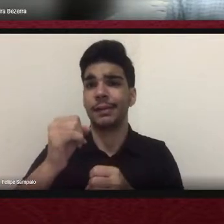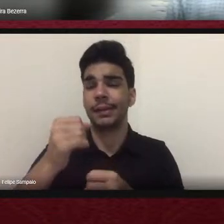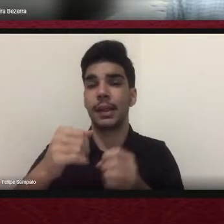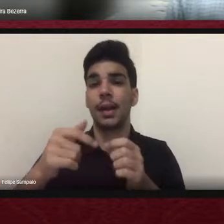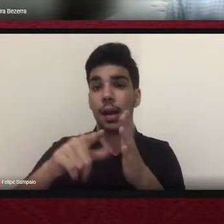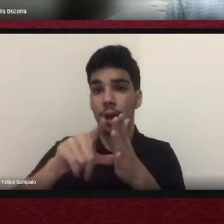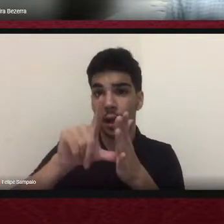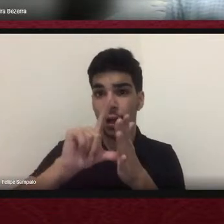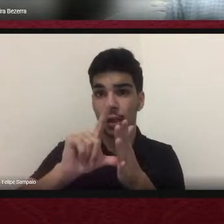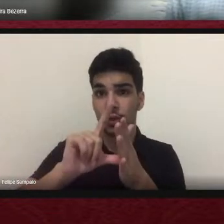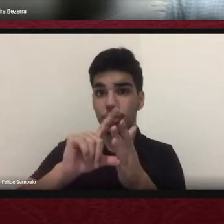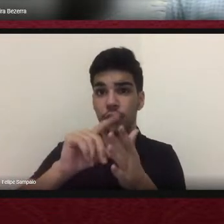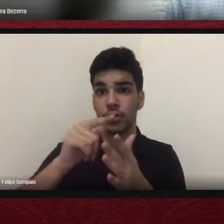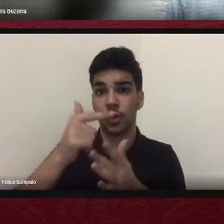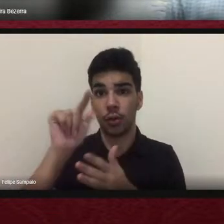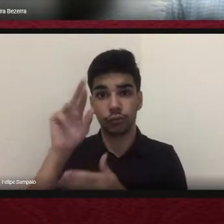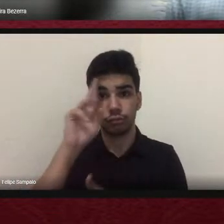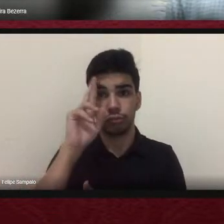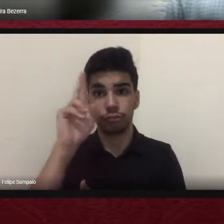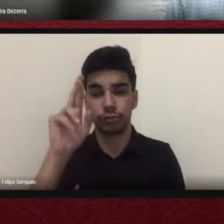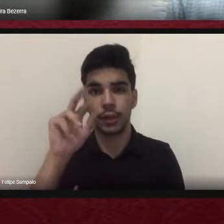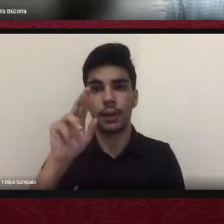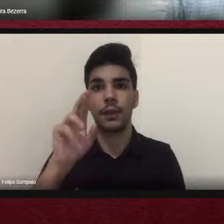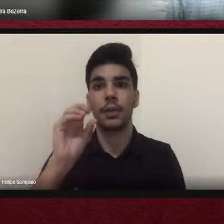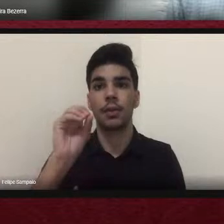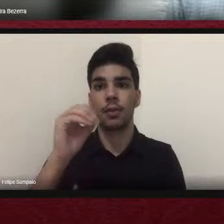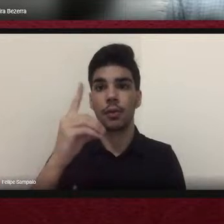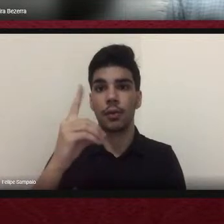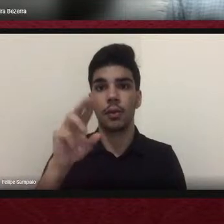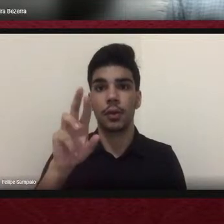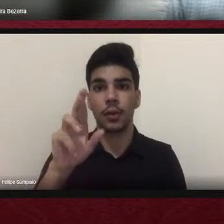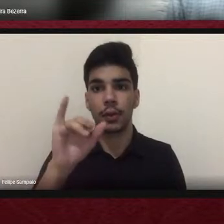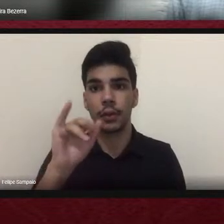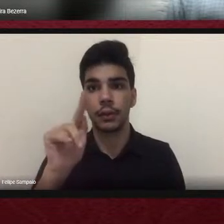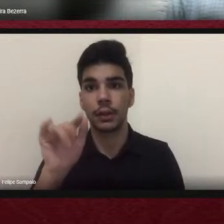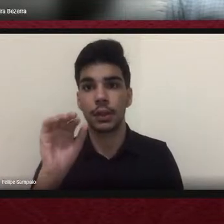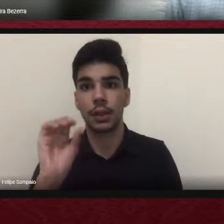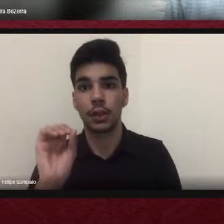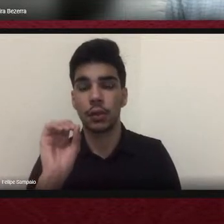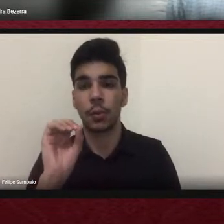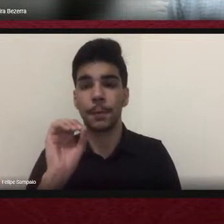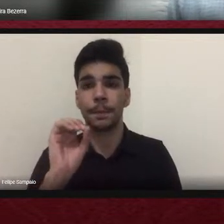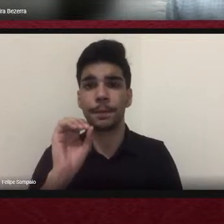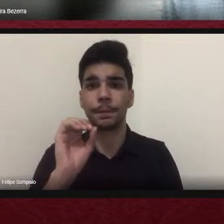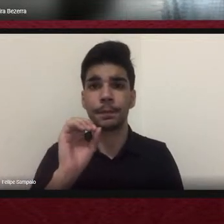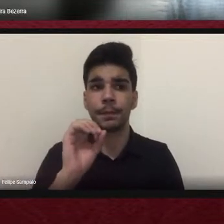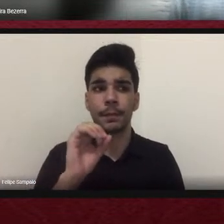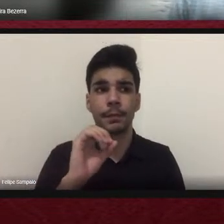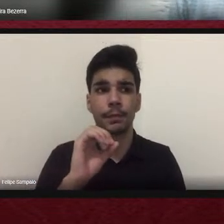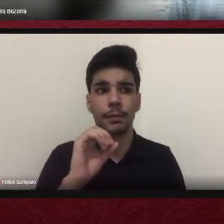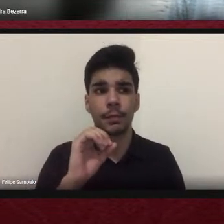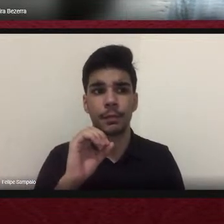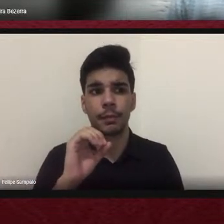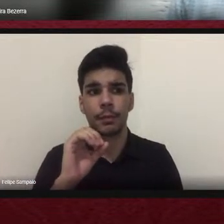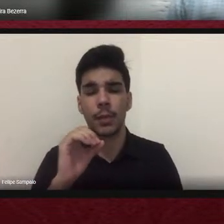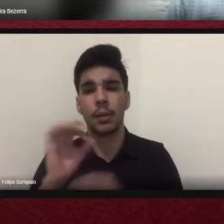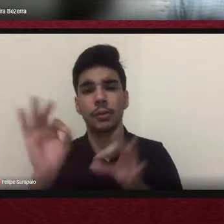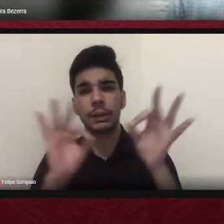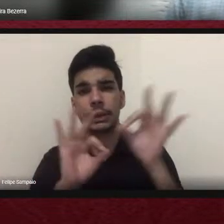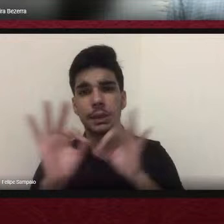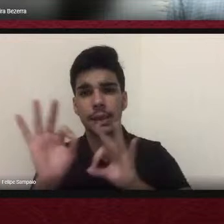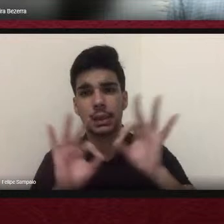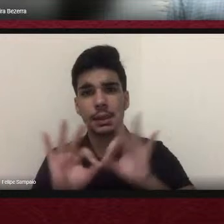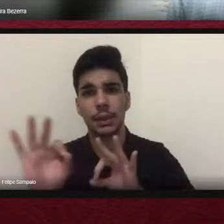Rodrigo Garofalo. Então, é um procedimento, uma forma de gestão que nós damos